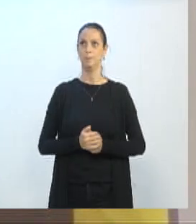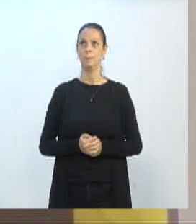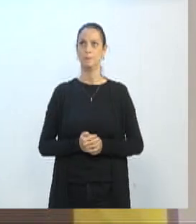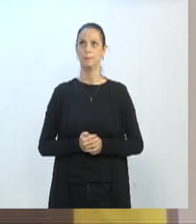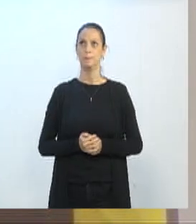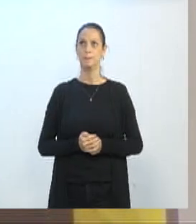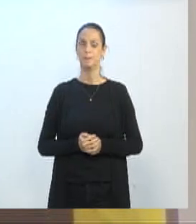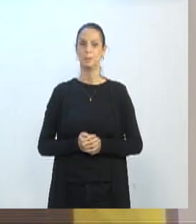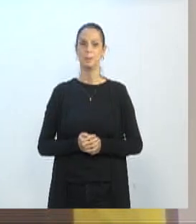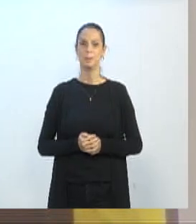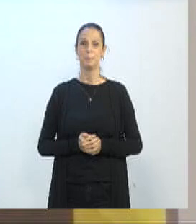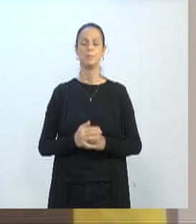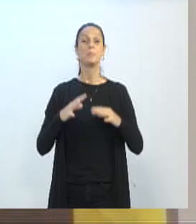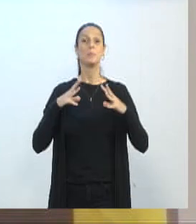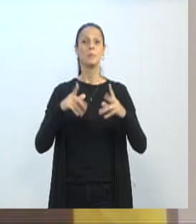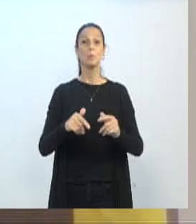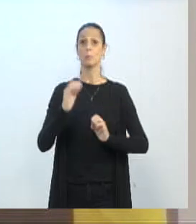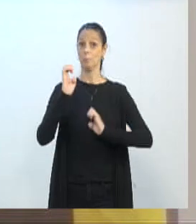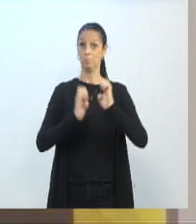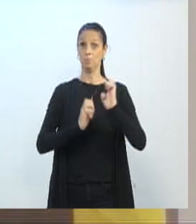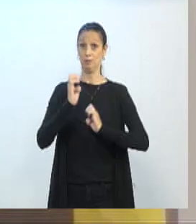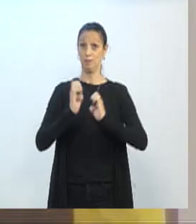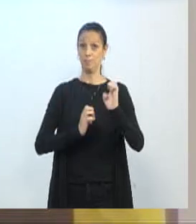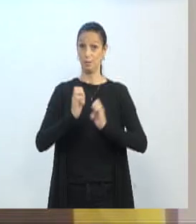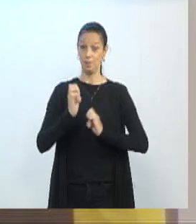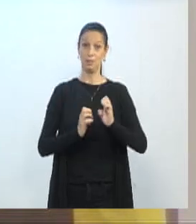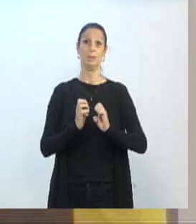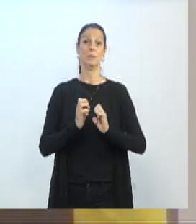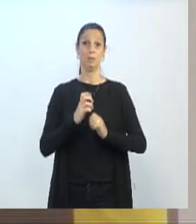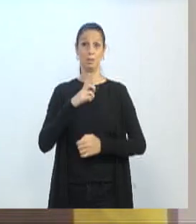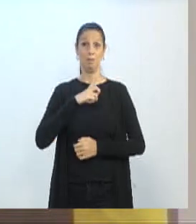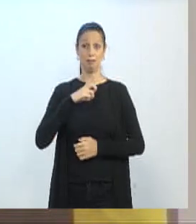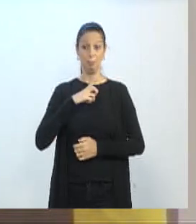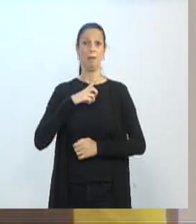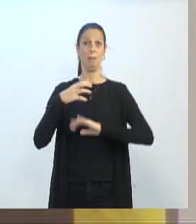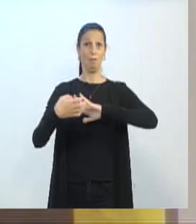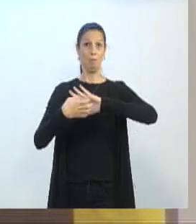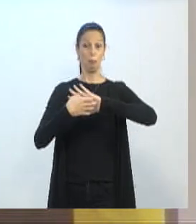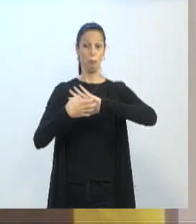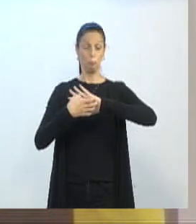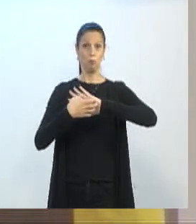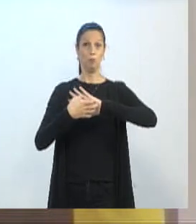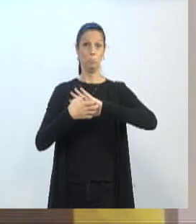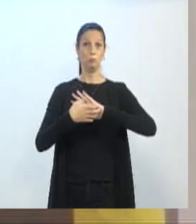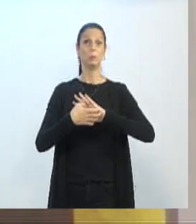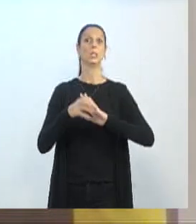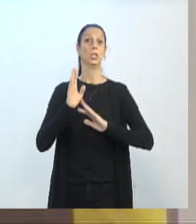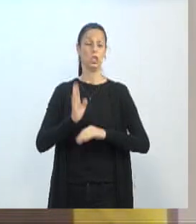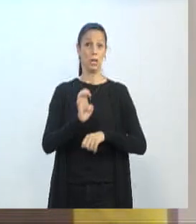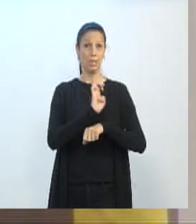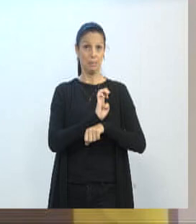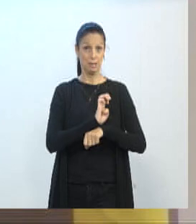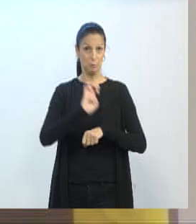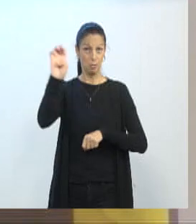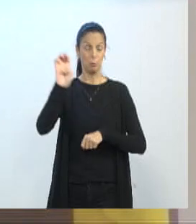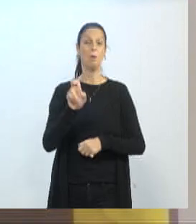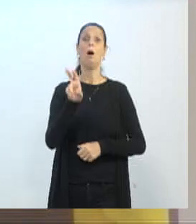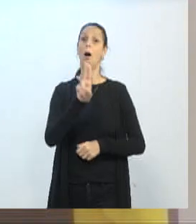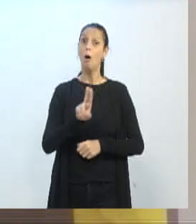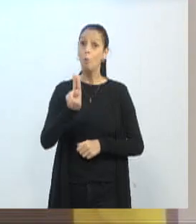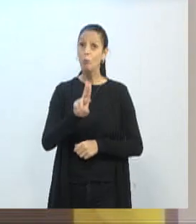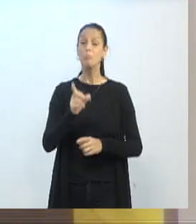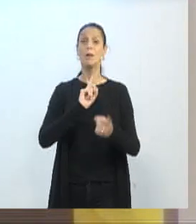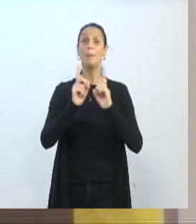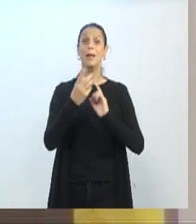Todas as indústrias instaladas no Vale do Itajaí, que exportam, usam a BR-470